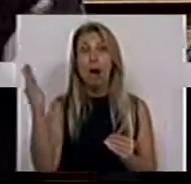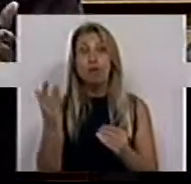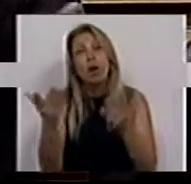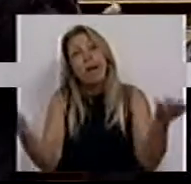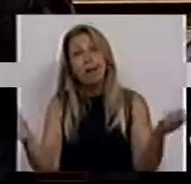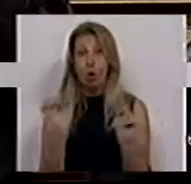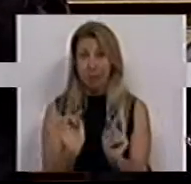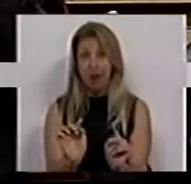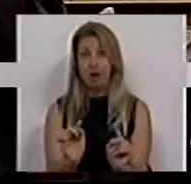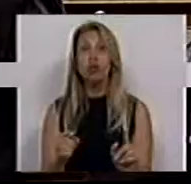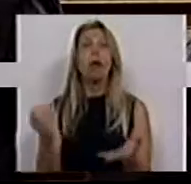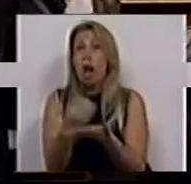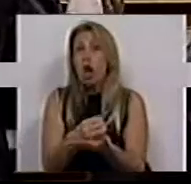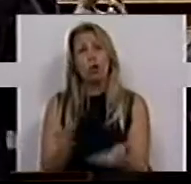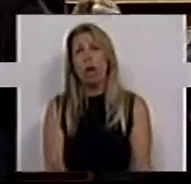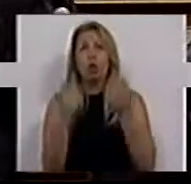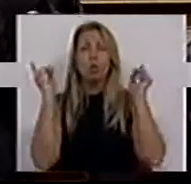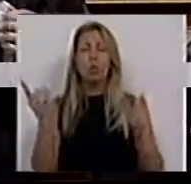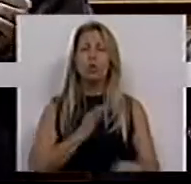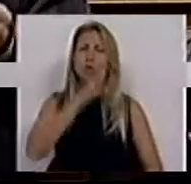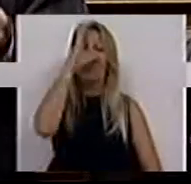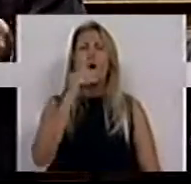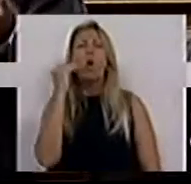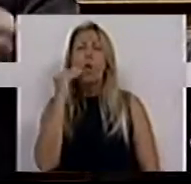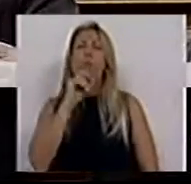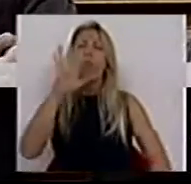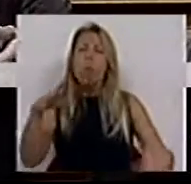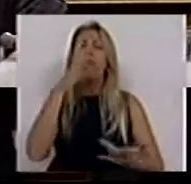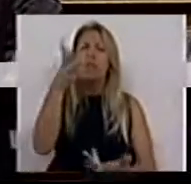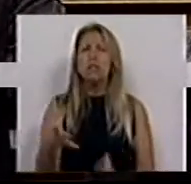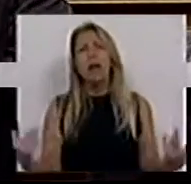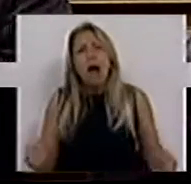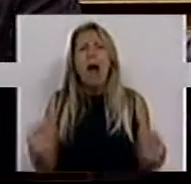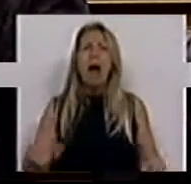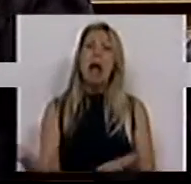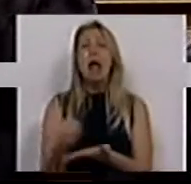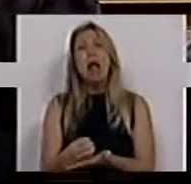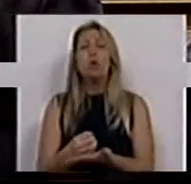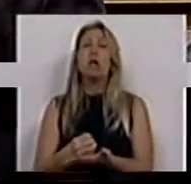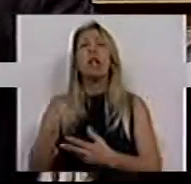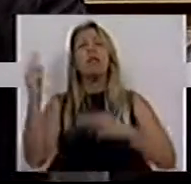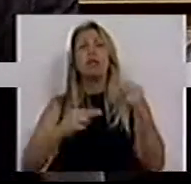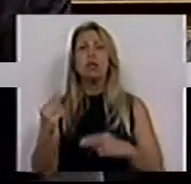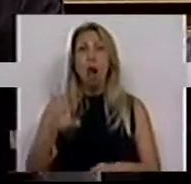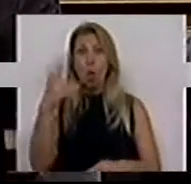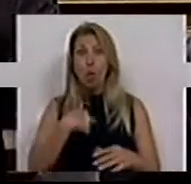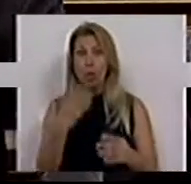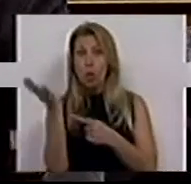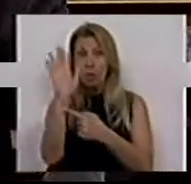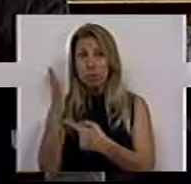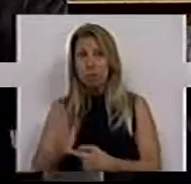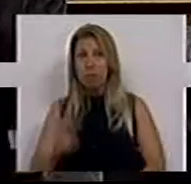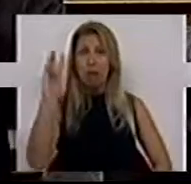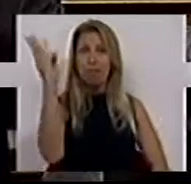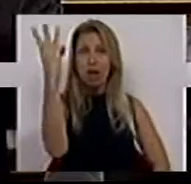para estes não é neutral, Sr. Ministro. Como pode dizer que há uma neutralidade fiscal? Quando eu lhe dei três exemplos das pessoas que menos